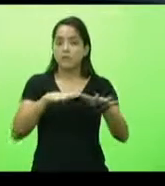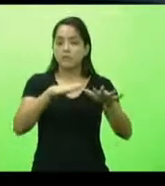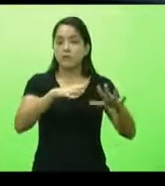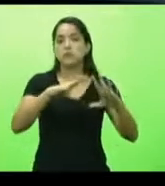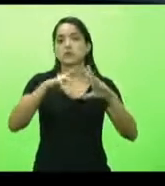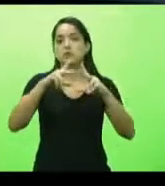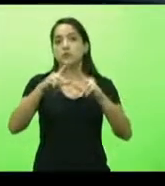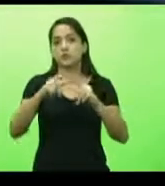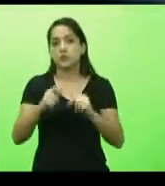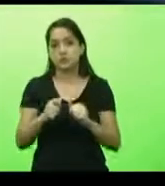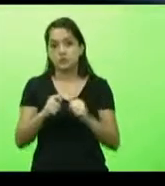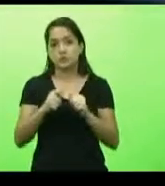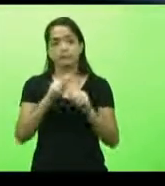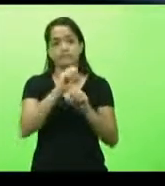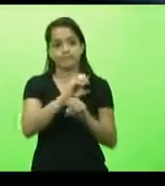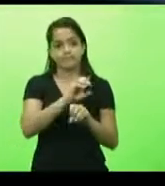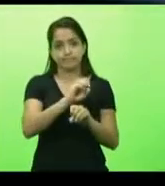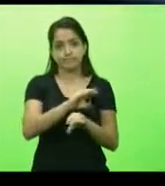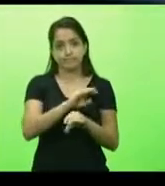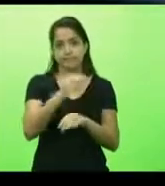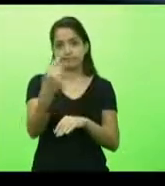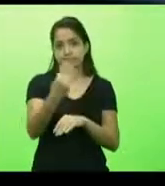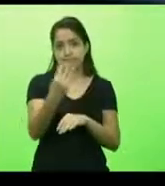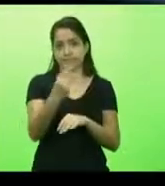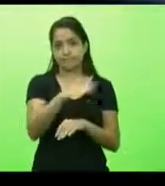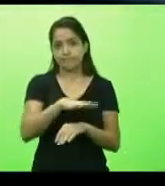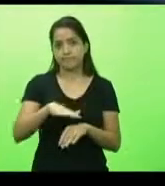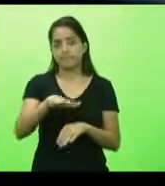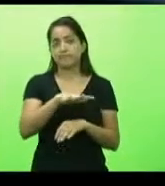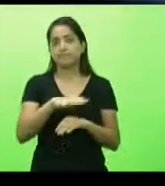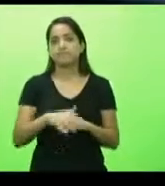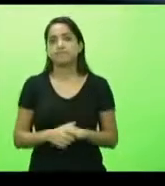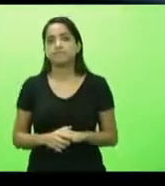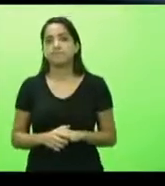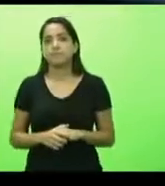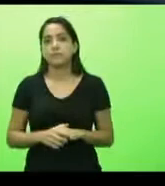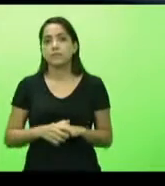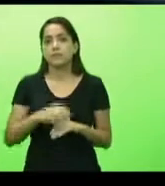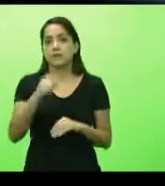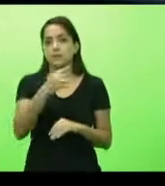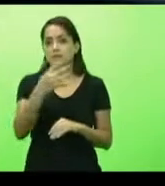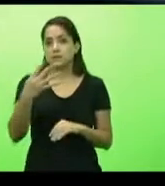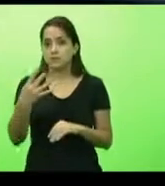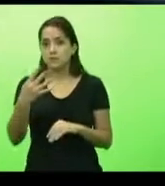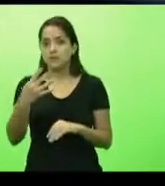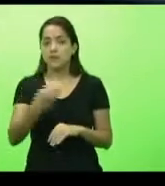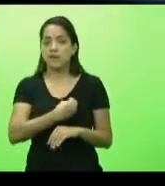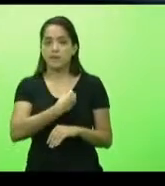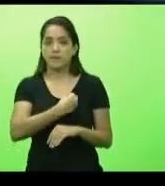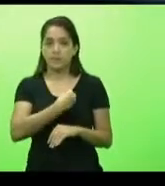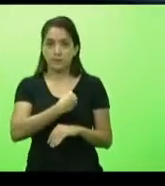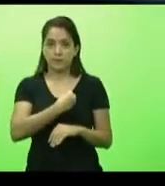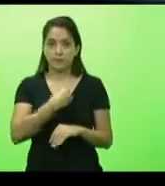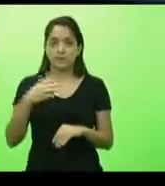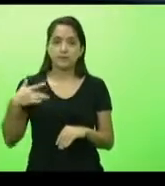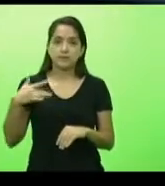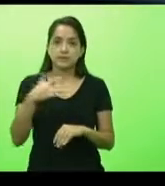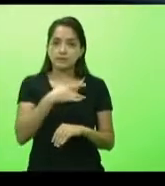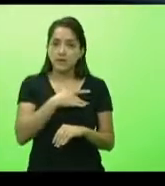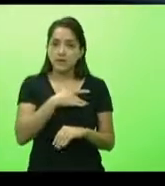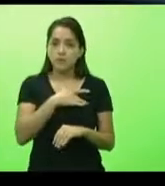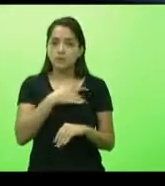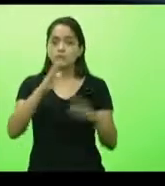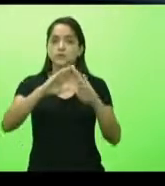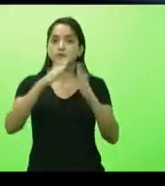representa o terceiro setor. Décimo quarto, somos a favor da vida, da saúde e das